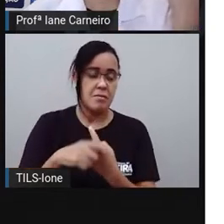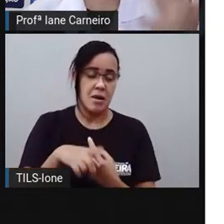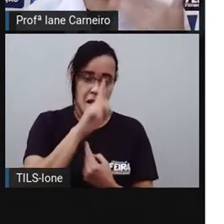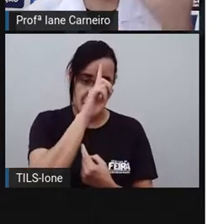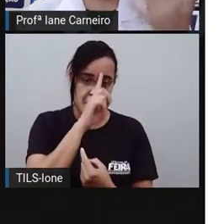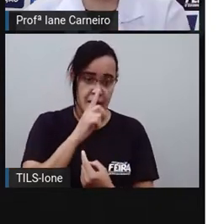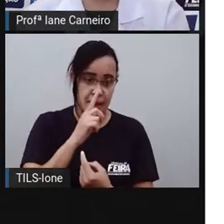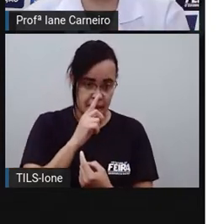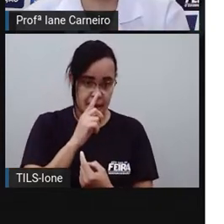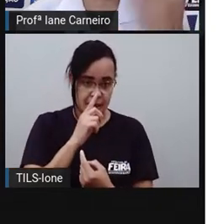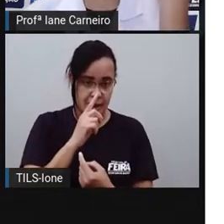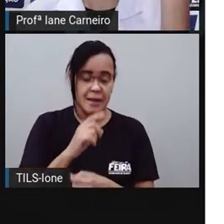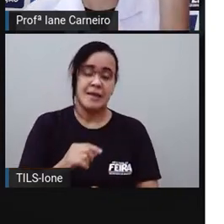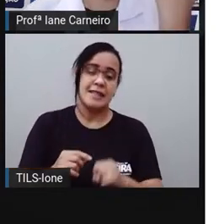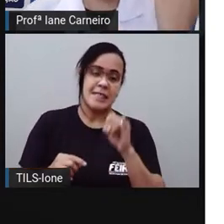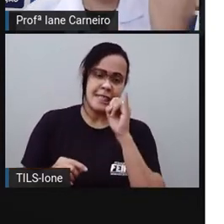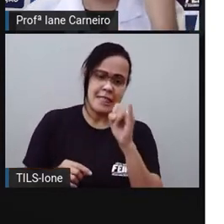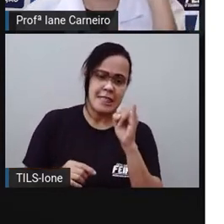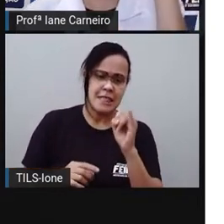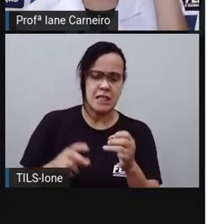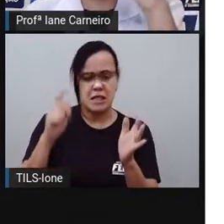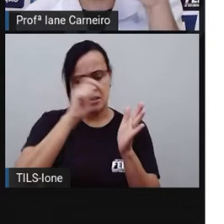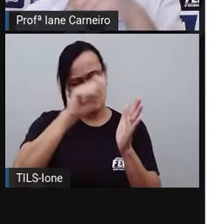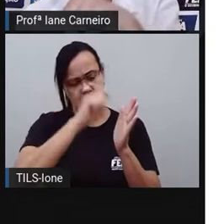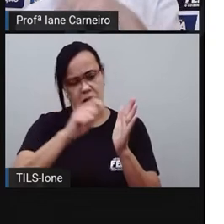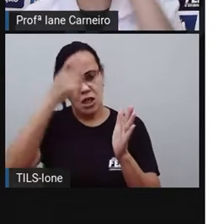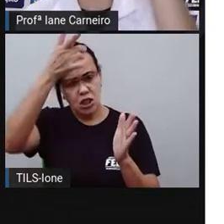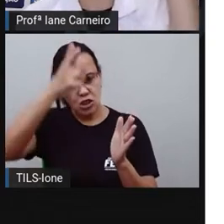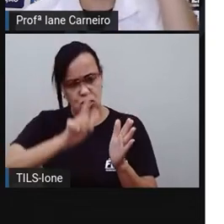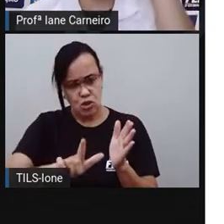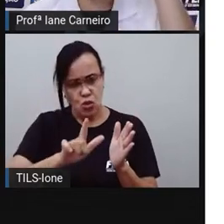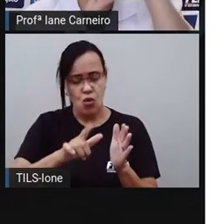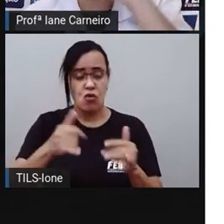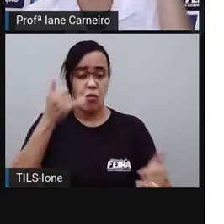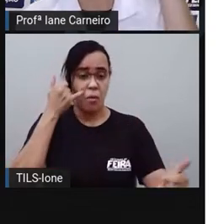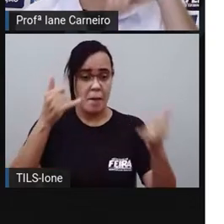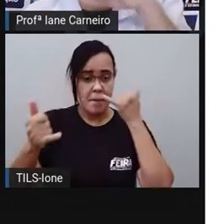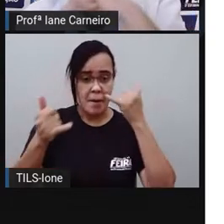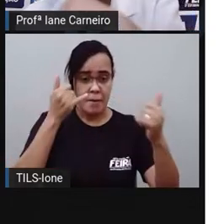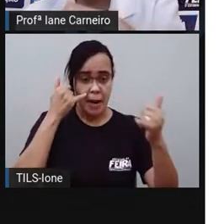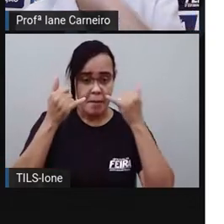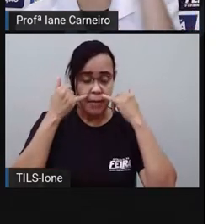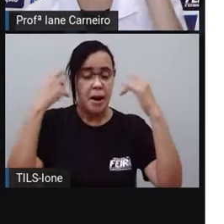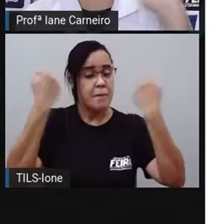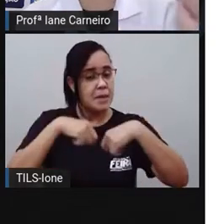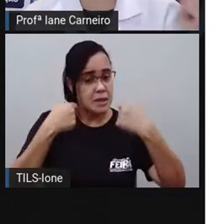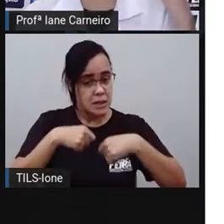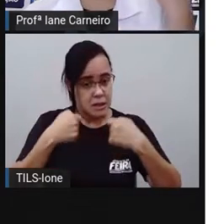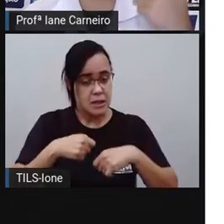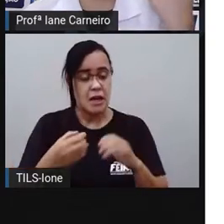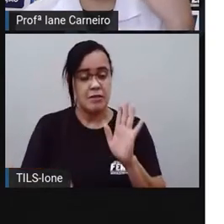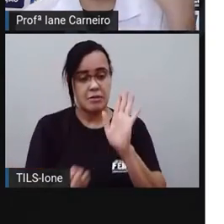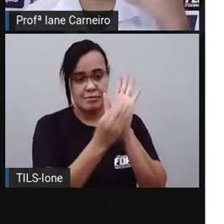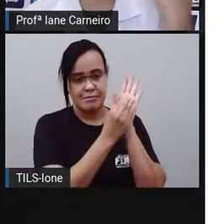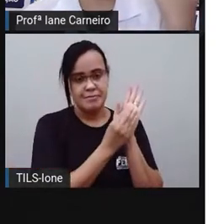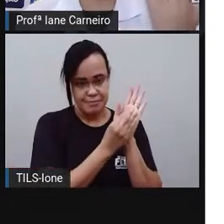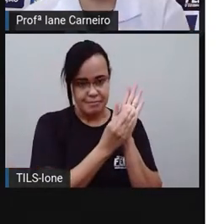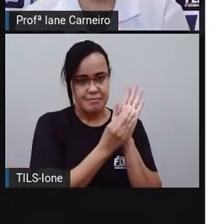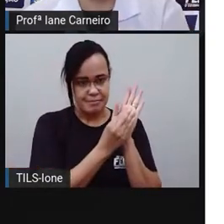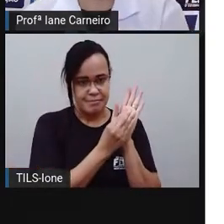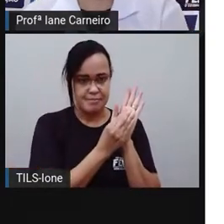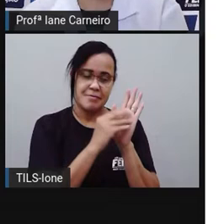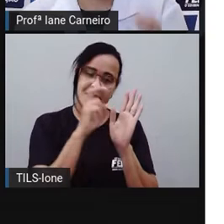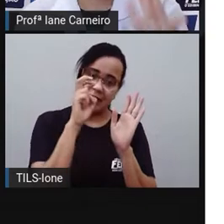reescrever essa receita, eu colocaria a informação, Cinco bananas, né? Escreveria a